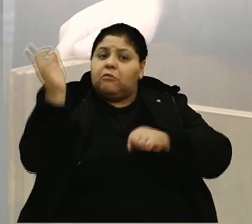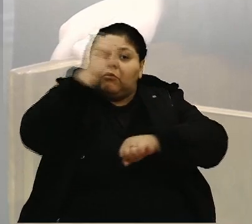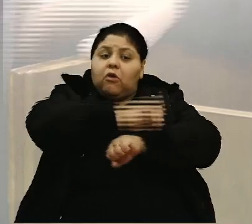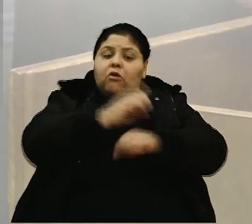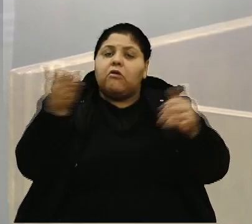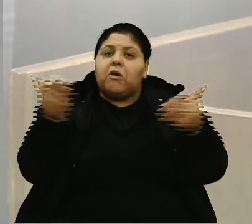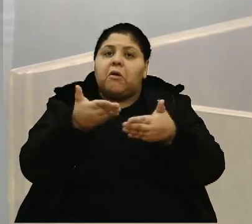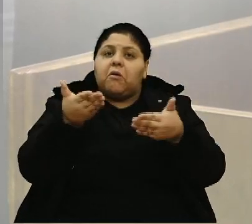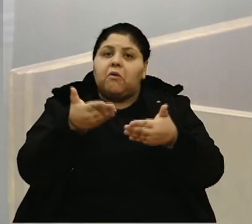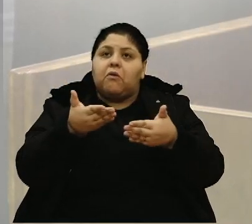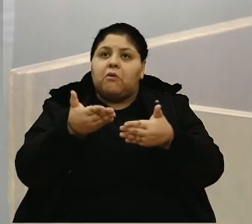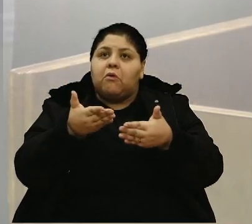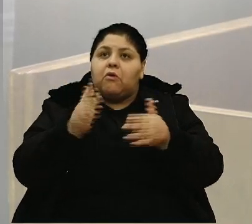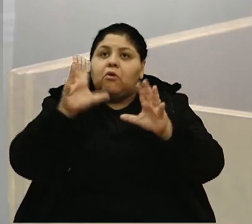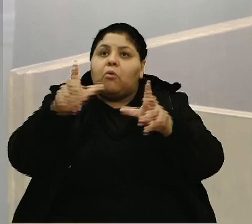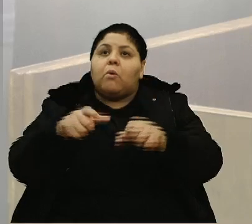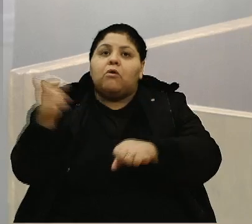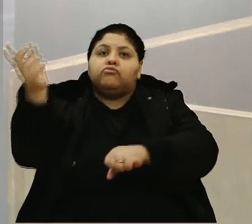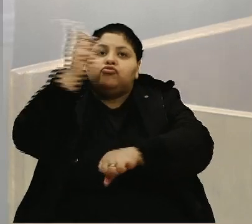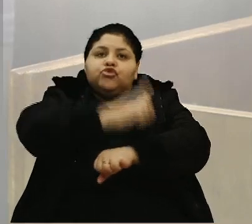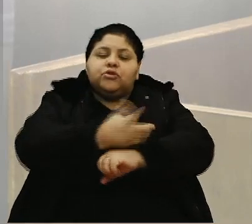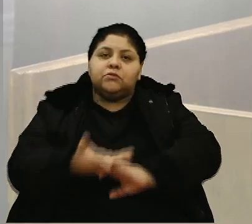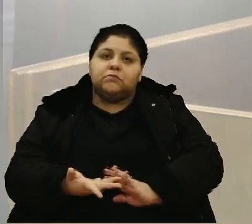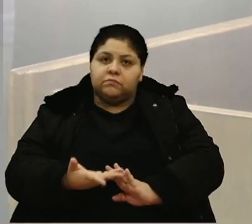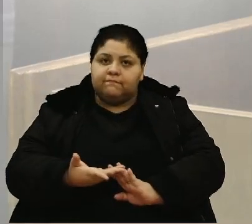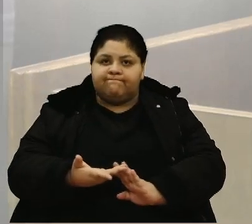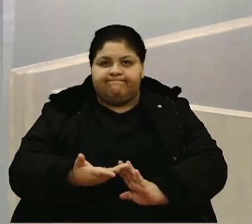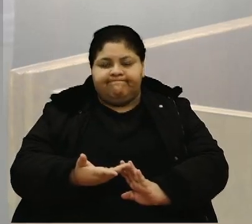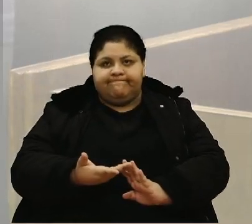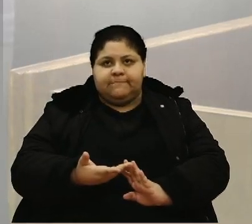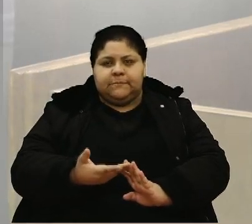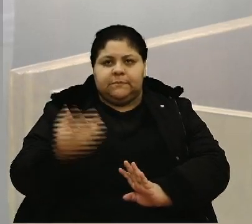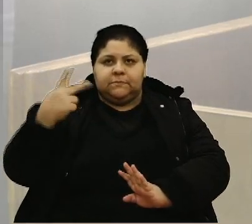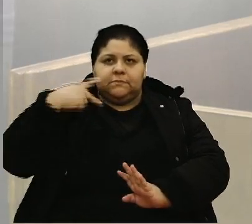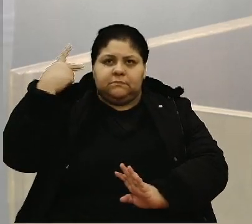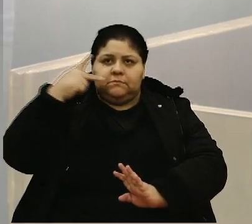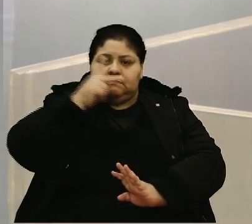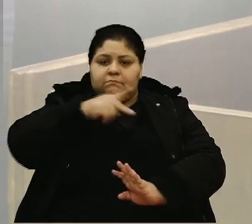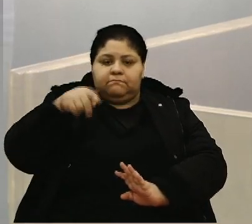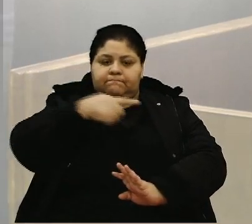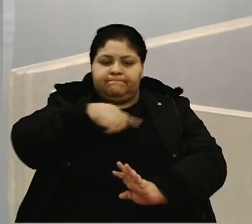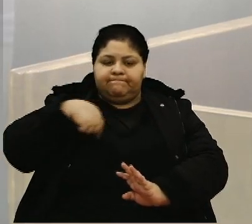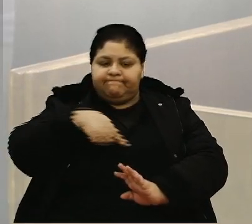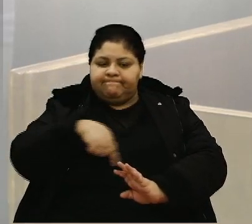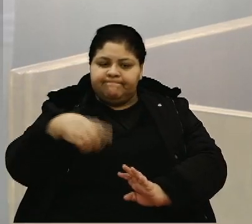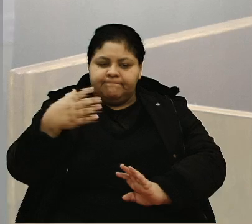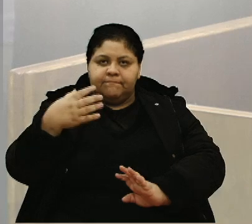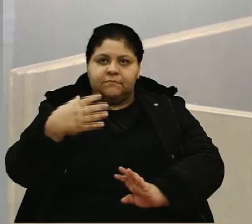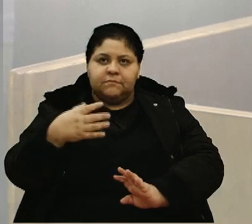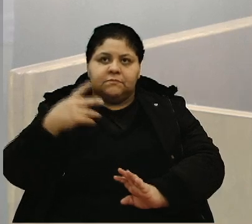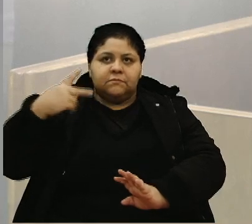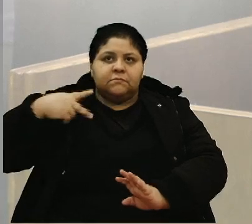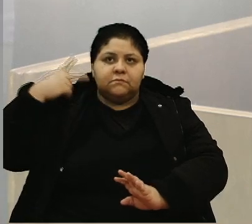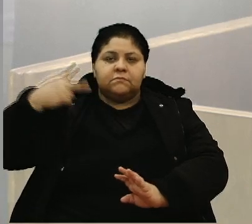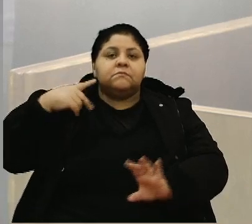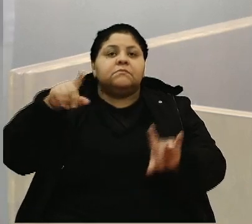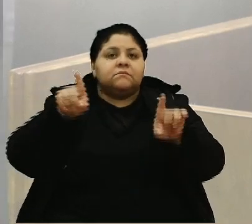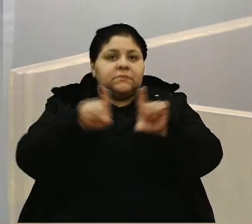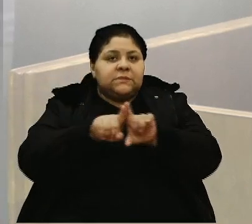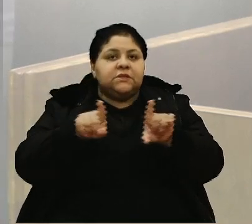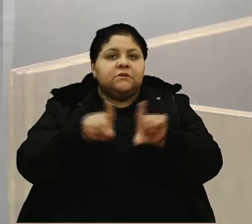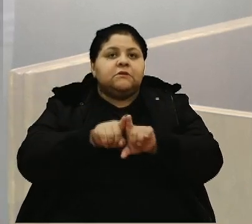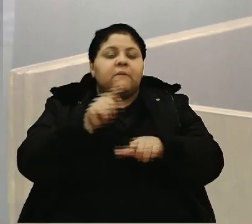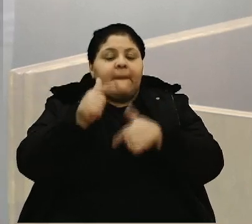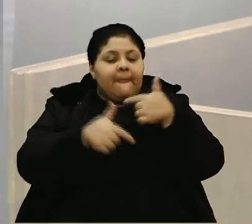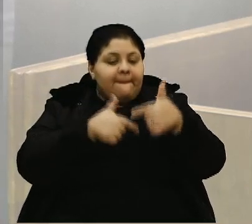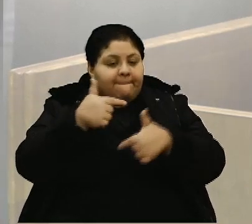agora? Vai ser qual data? Então, o vereador Zanquim, é nesse sentido, sabe? O vereador, ele também serve e